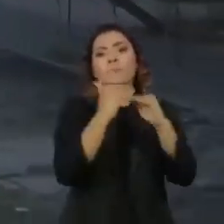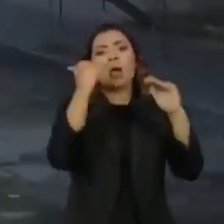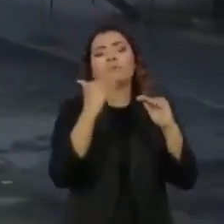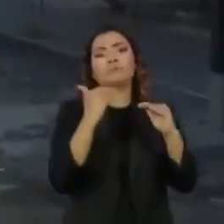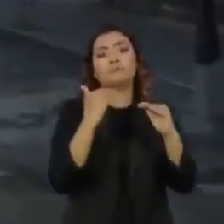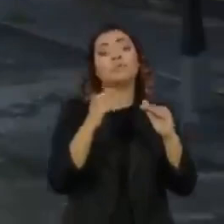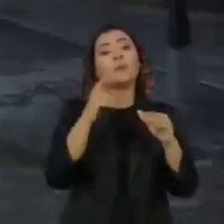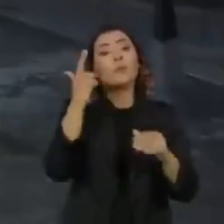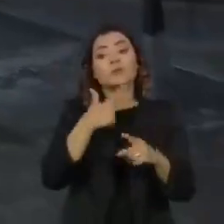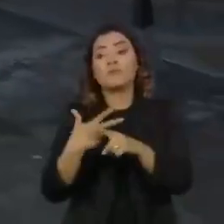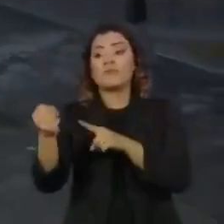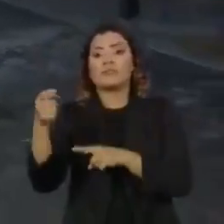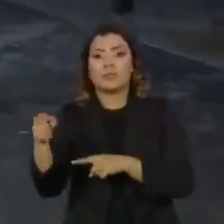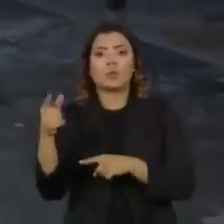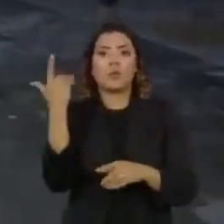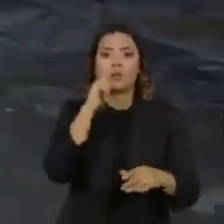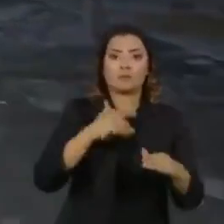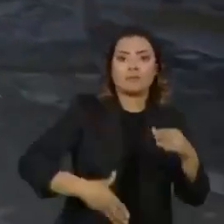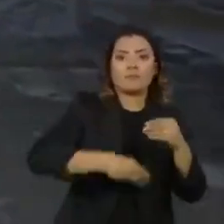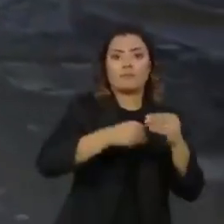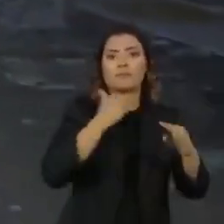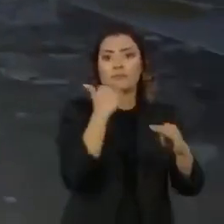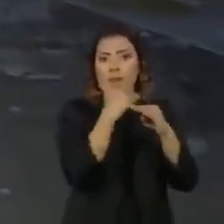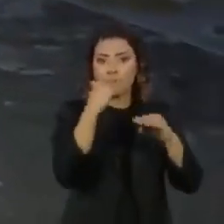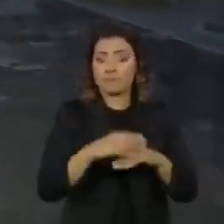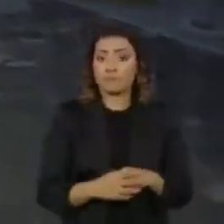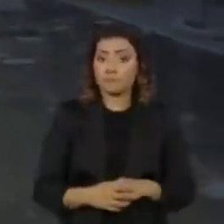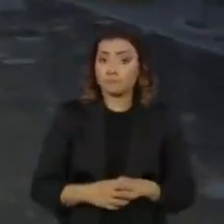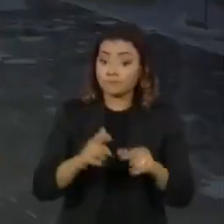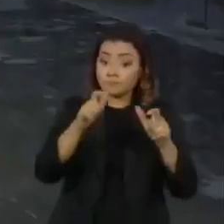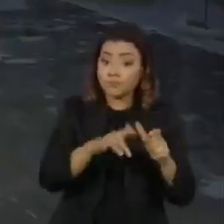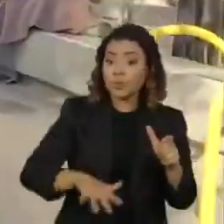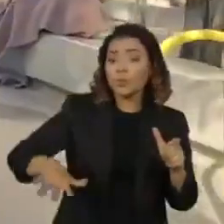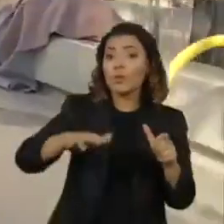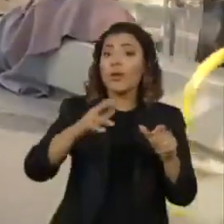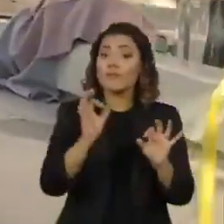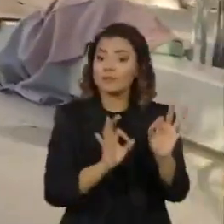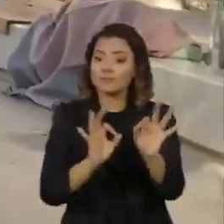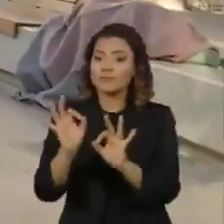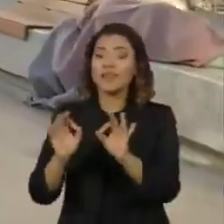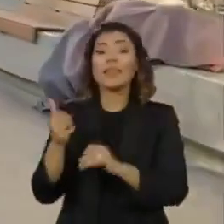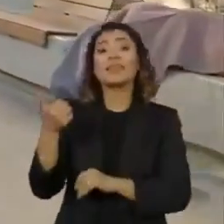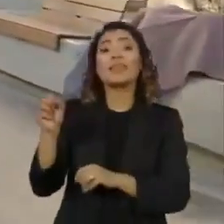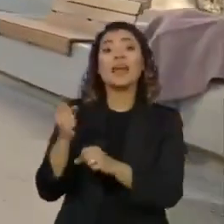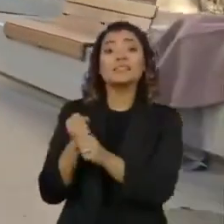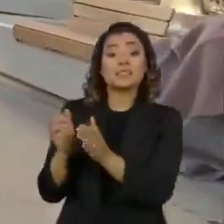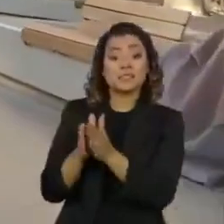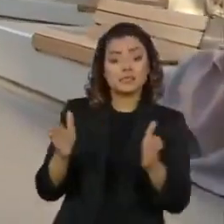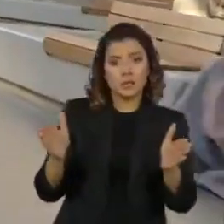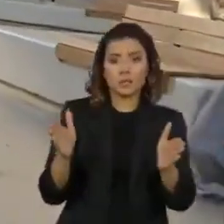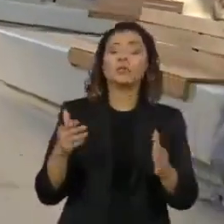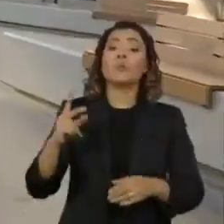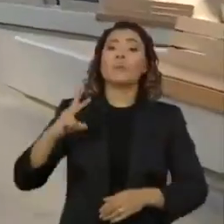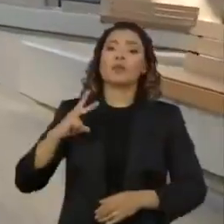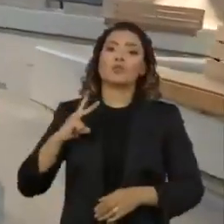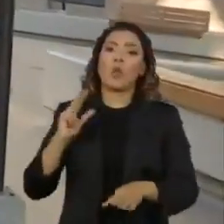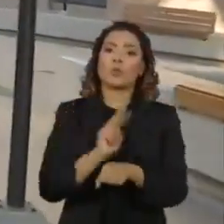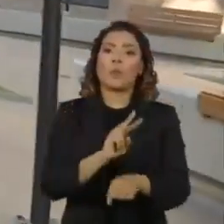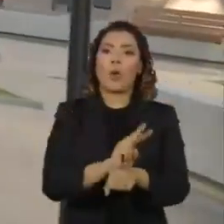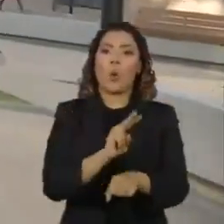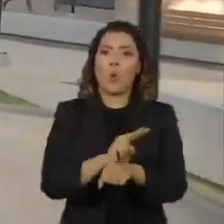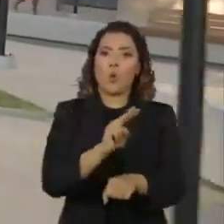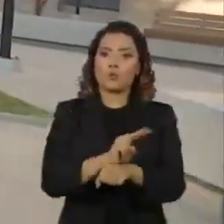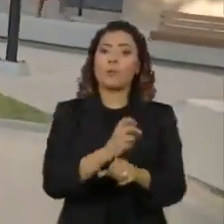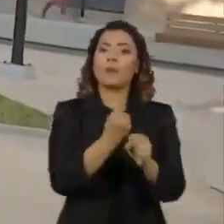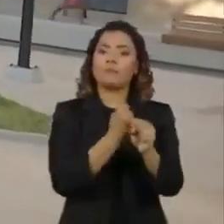oferta do vencedor, segundo a Prefeitura. O espaço será concedido por 10 anos à iniciativa privada para